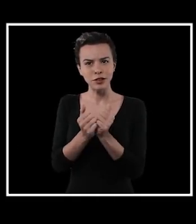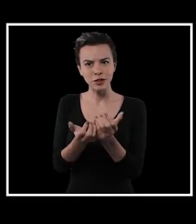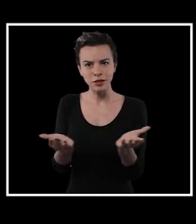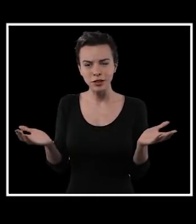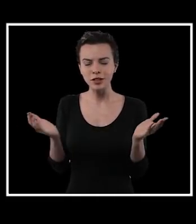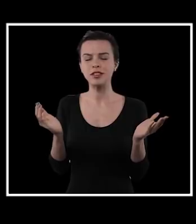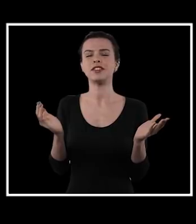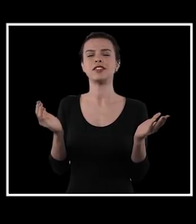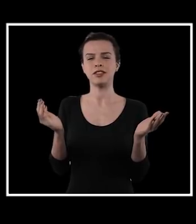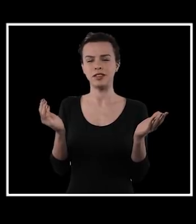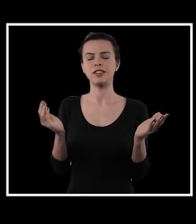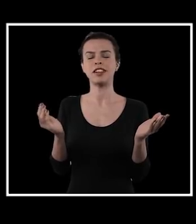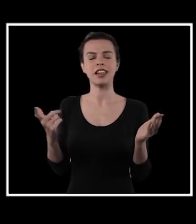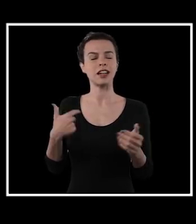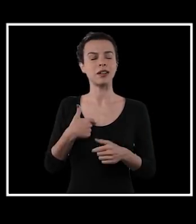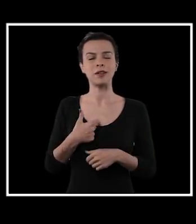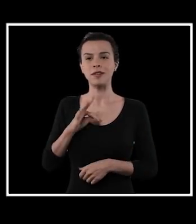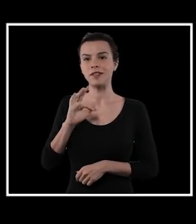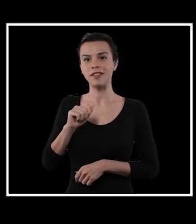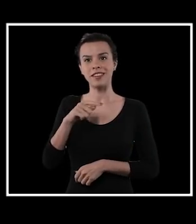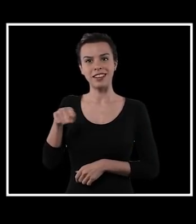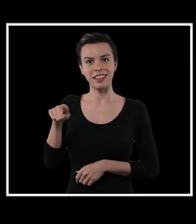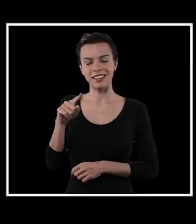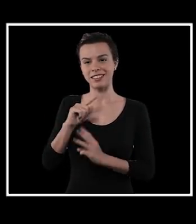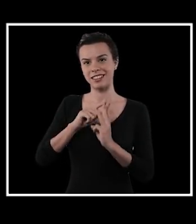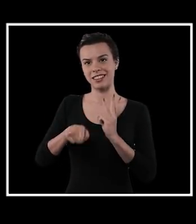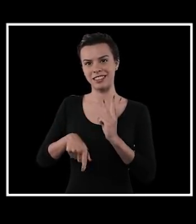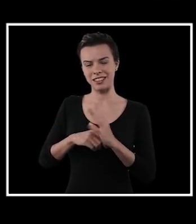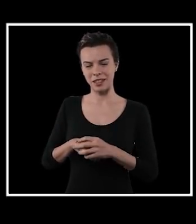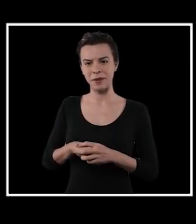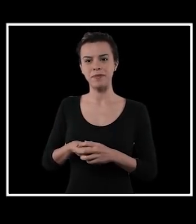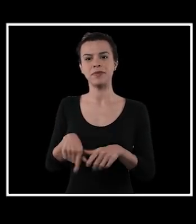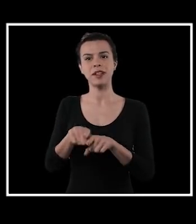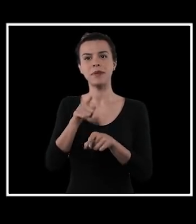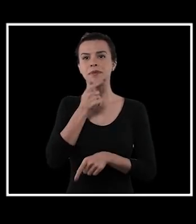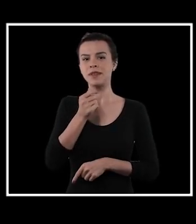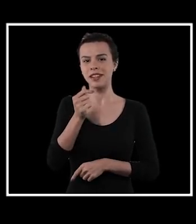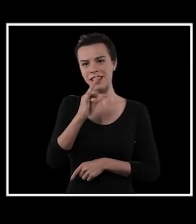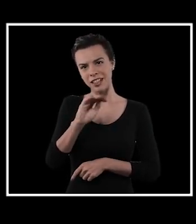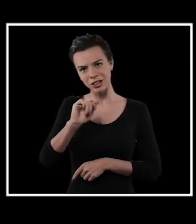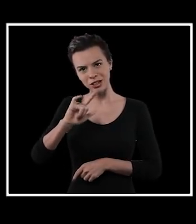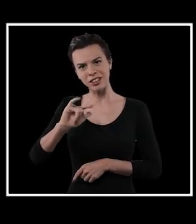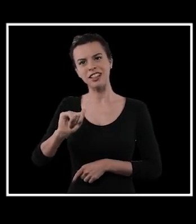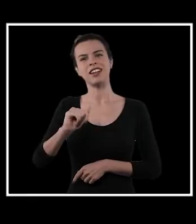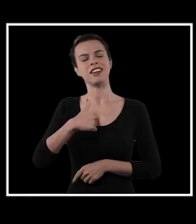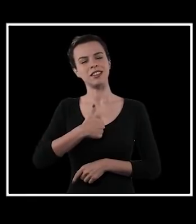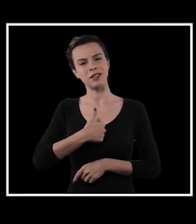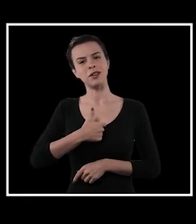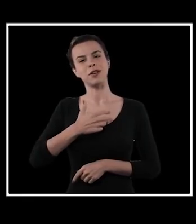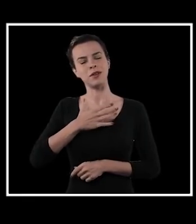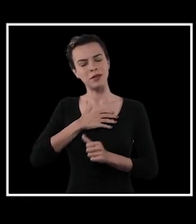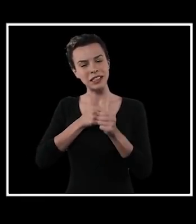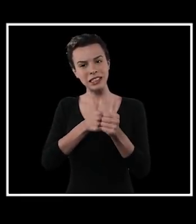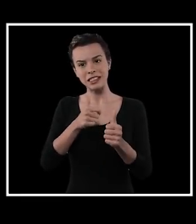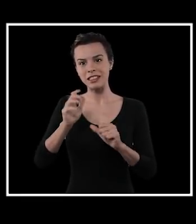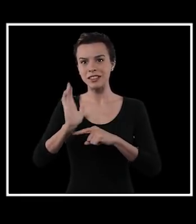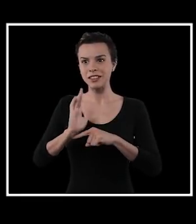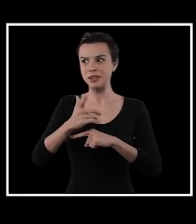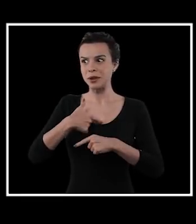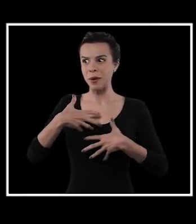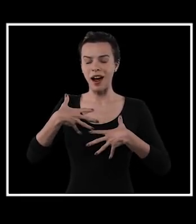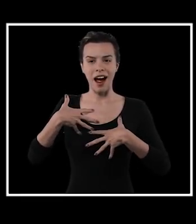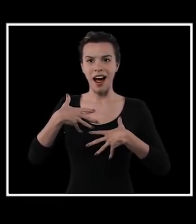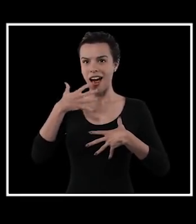vocês nessa conversa. Sou super fã dos três. Muito fã do Átila também. O Átila me seguiu os vídeos ontem. estou assim, ó.